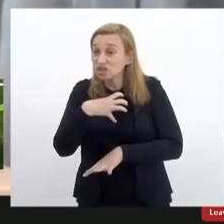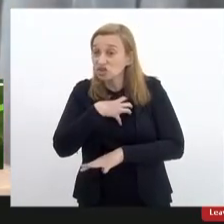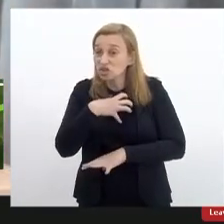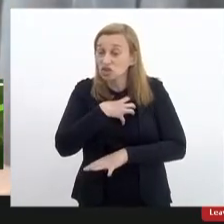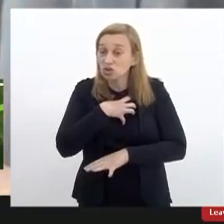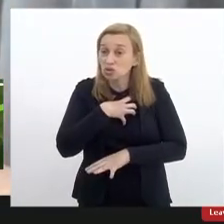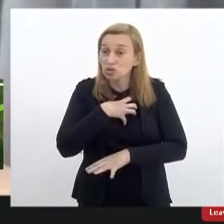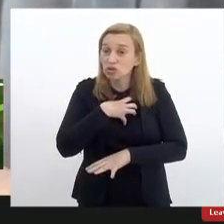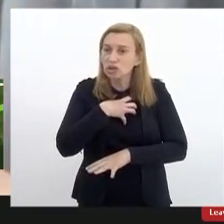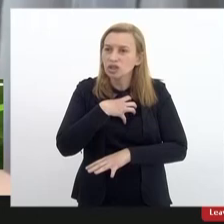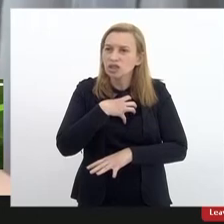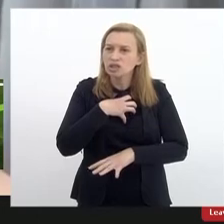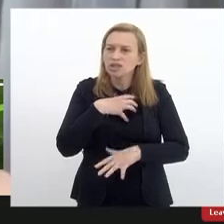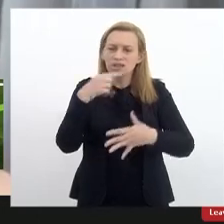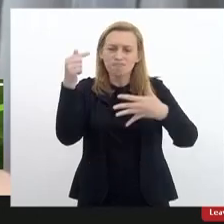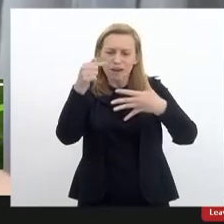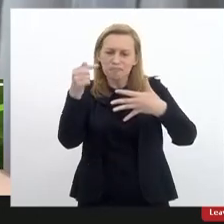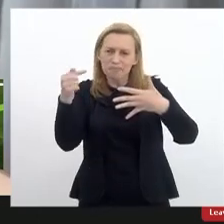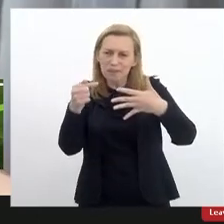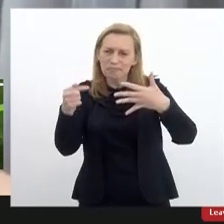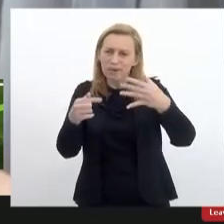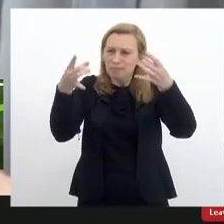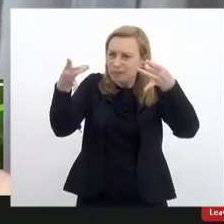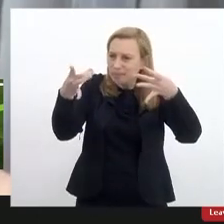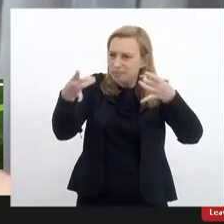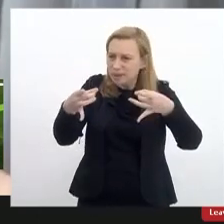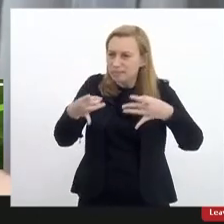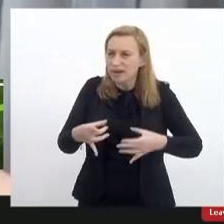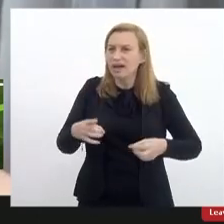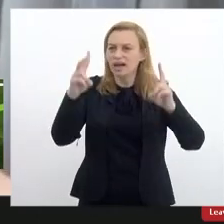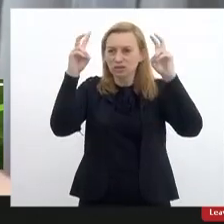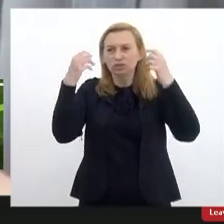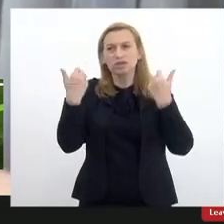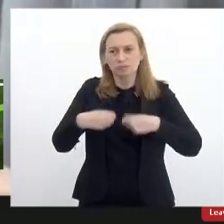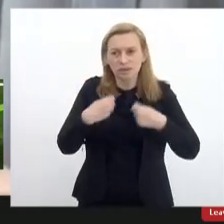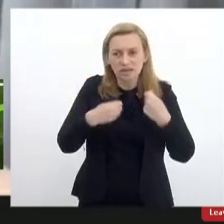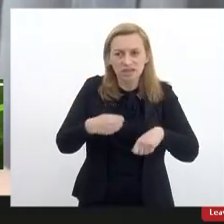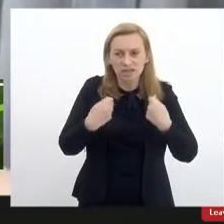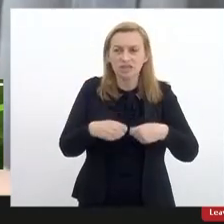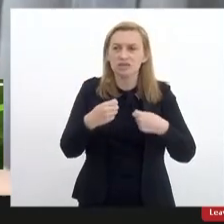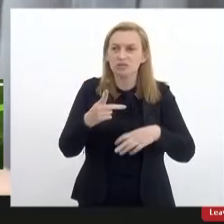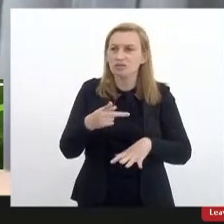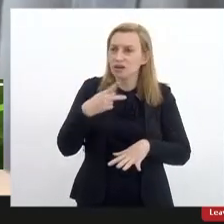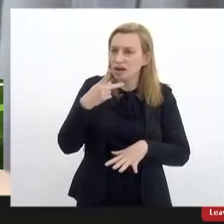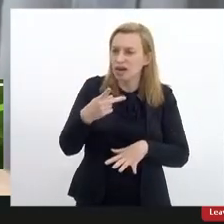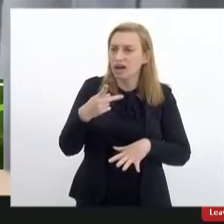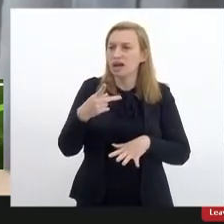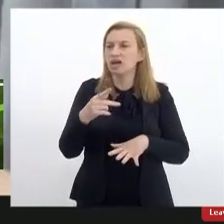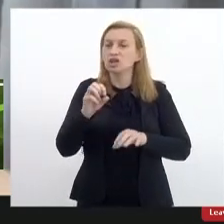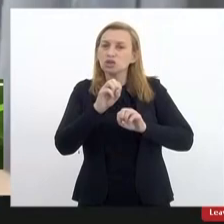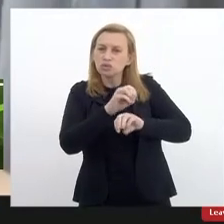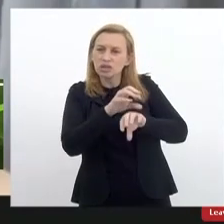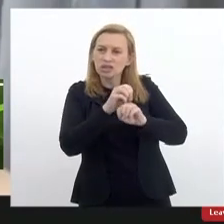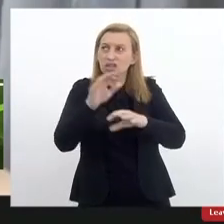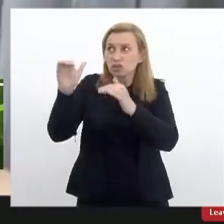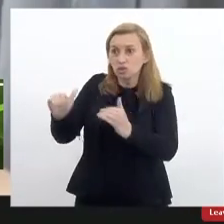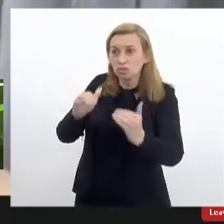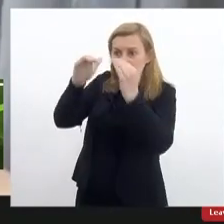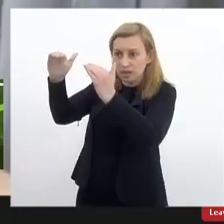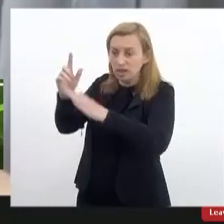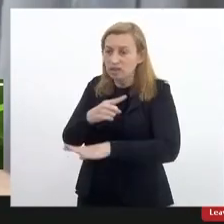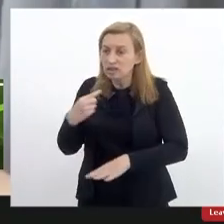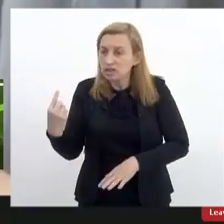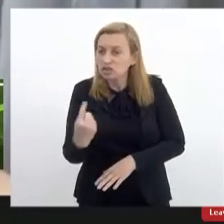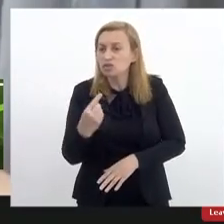ir pontualmente em questões que precisam ser atendidas na esfera do ensino superior nas nossas